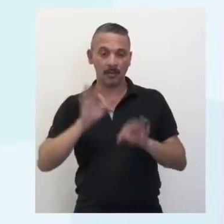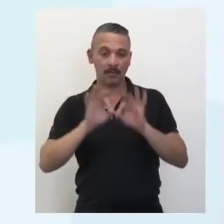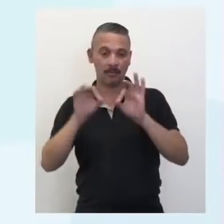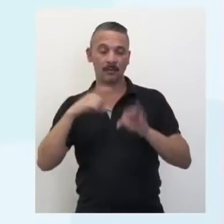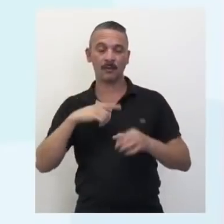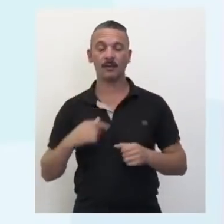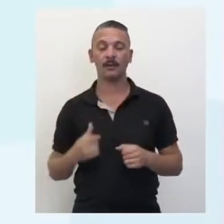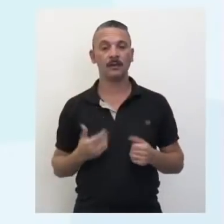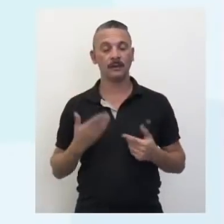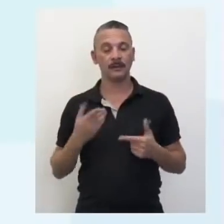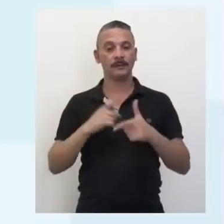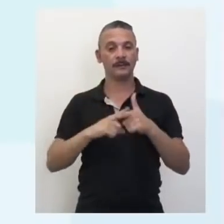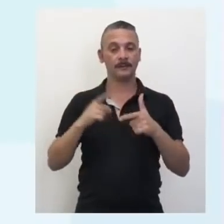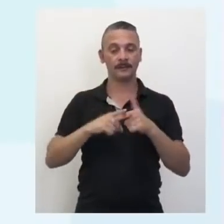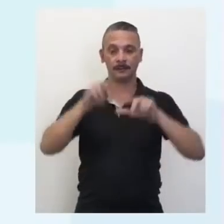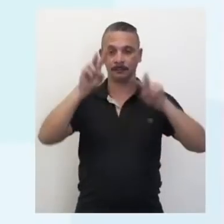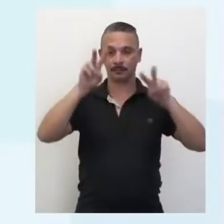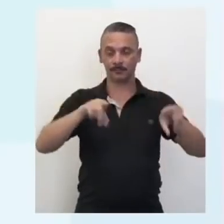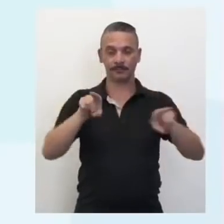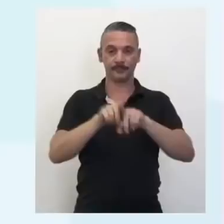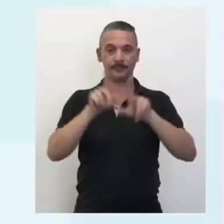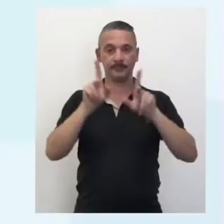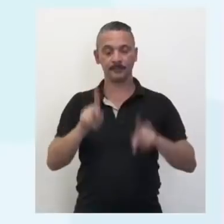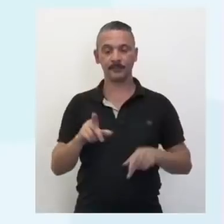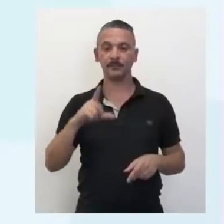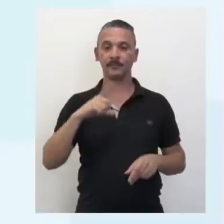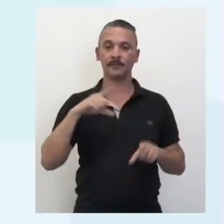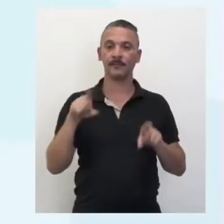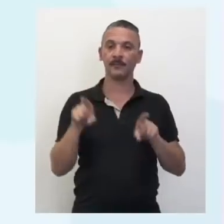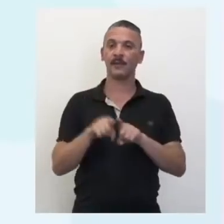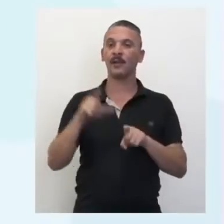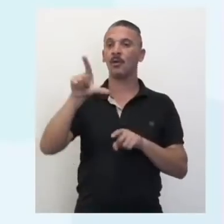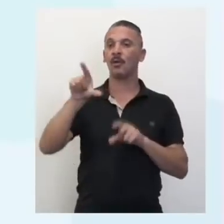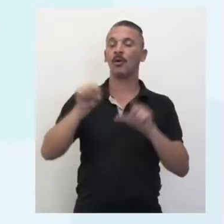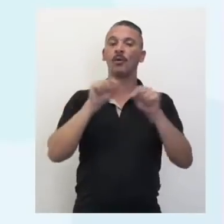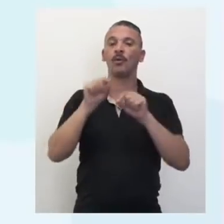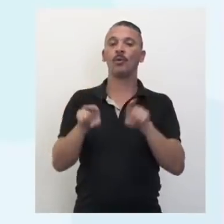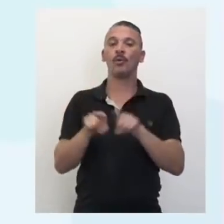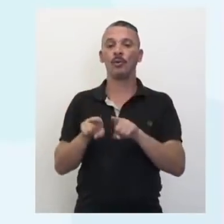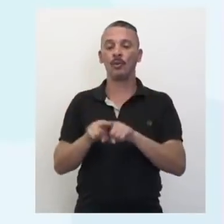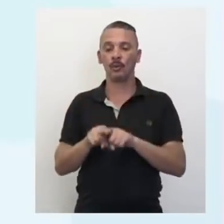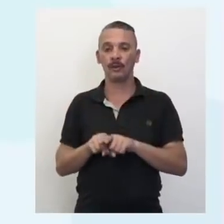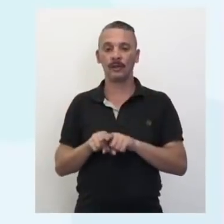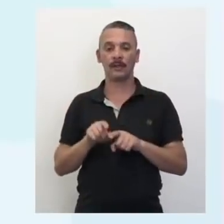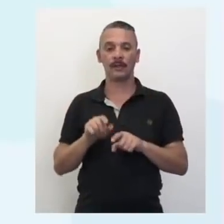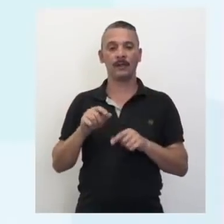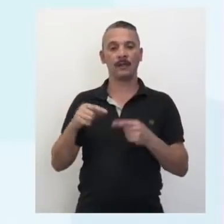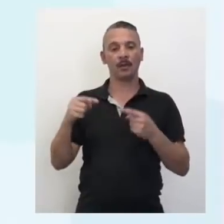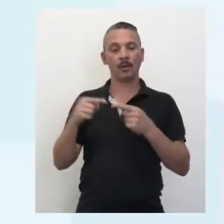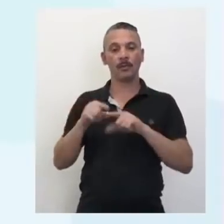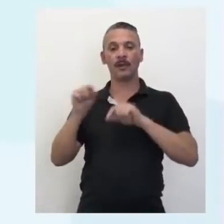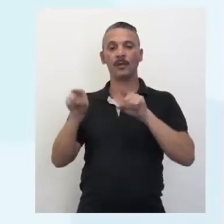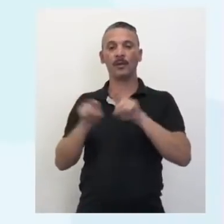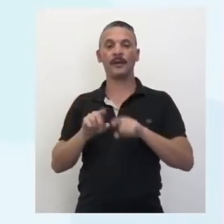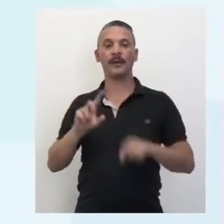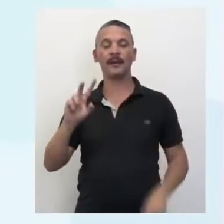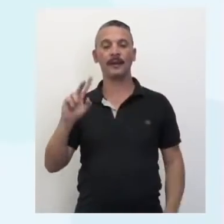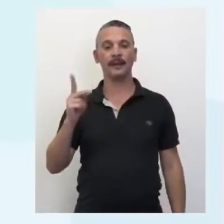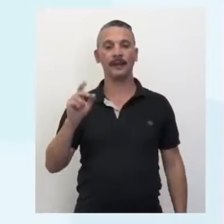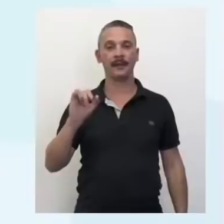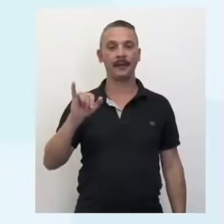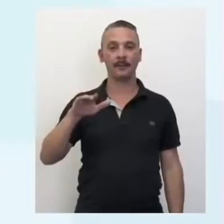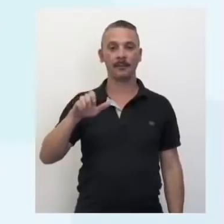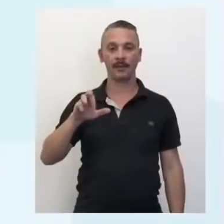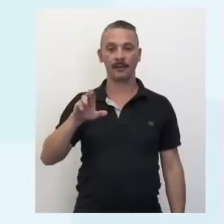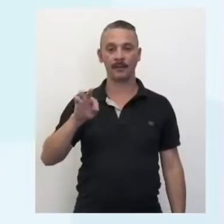frente. Aí deu problema de visão. A gente tem também um outro problema de visão análogo a esse, que é exatamente o contrário. A